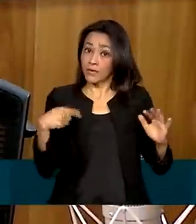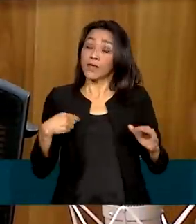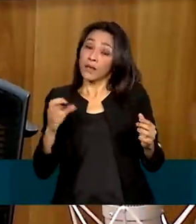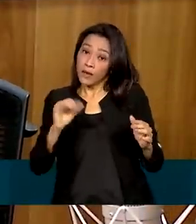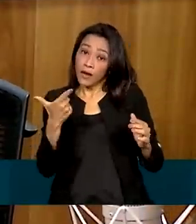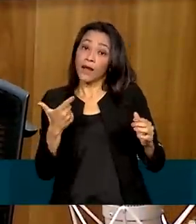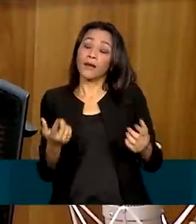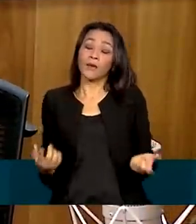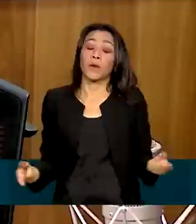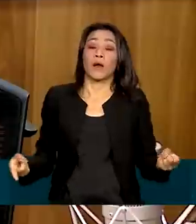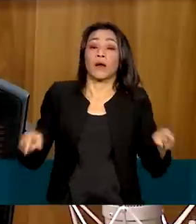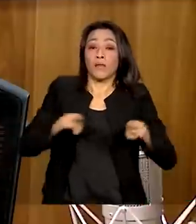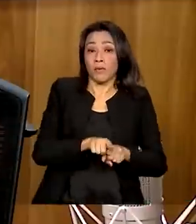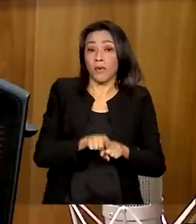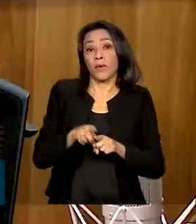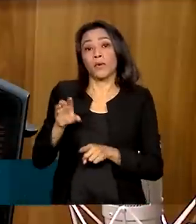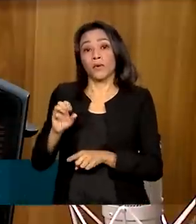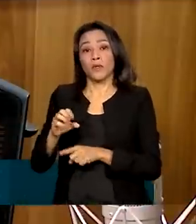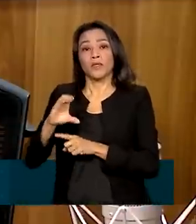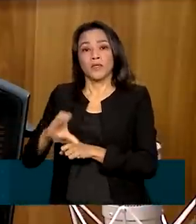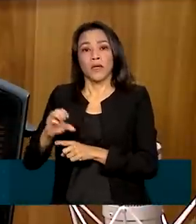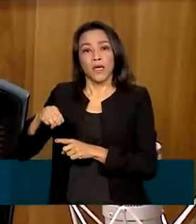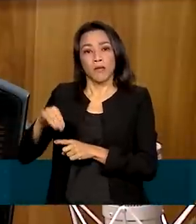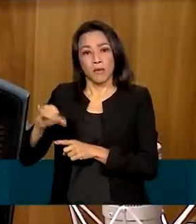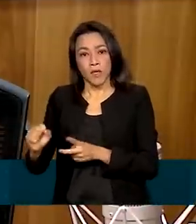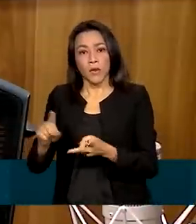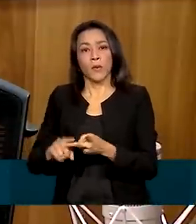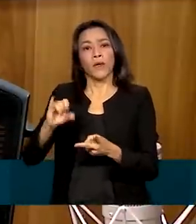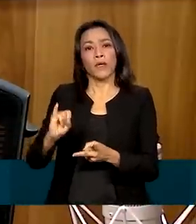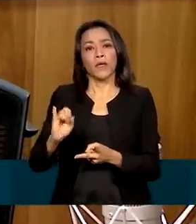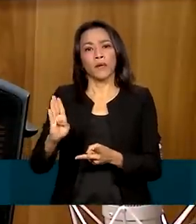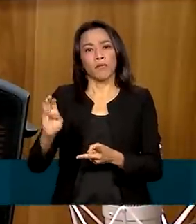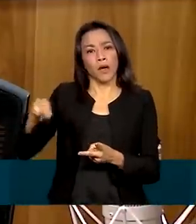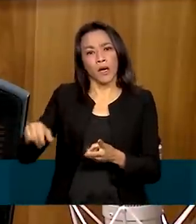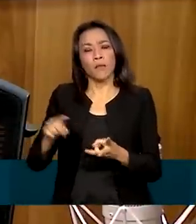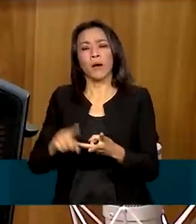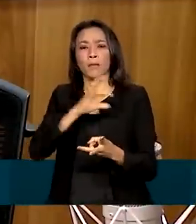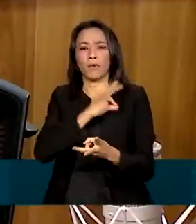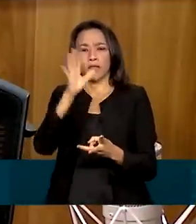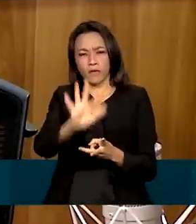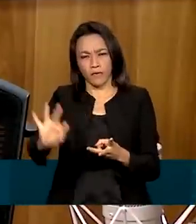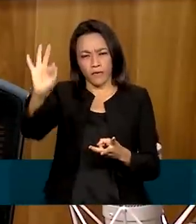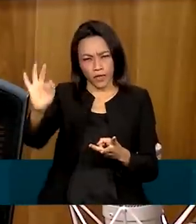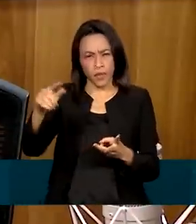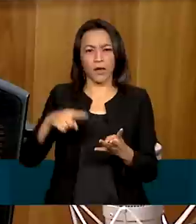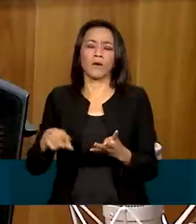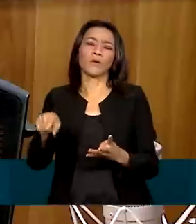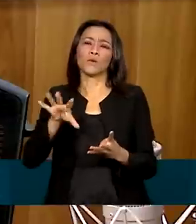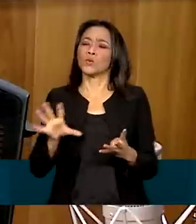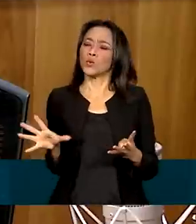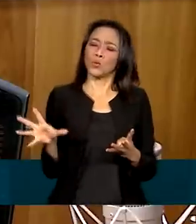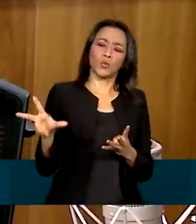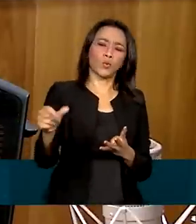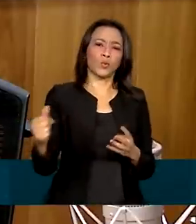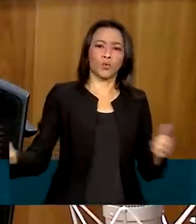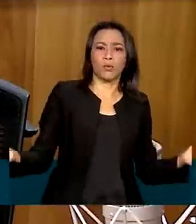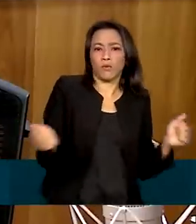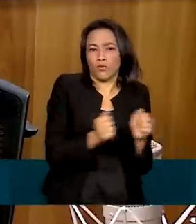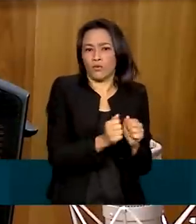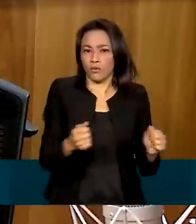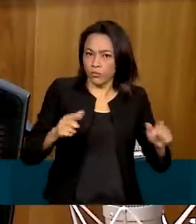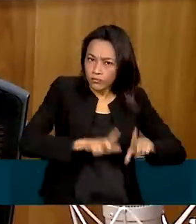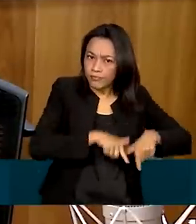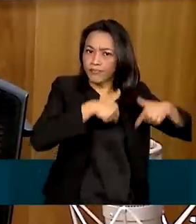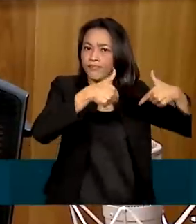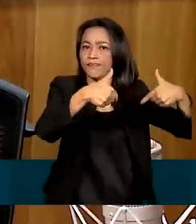Meio Ambiente em conjunto, ICMBio, IBAMA, Força Nacional, Polícia Federal e Polícia Rodoviária Federal, todos atuando de forma conjunta.